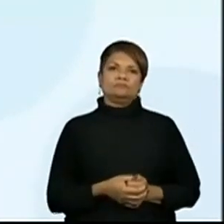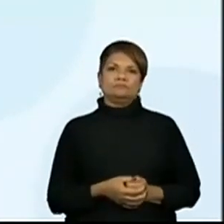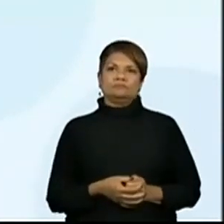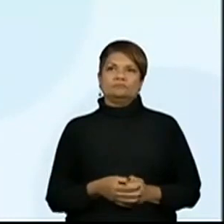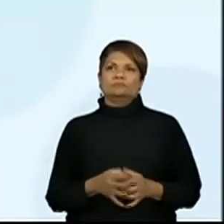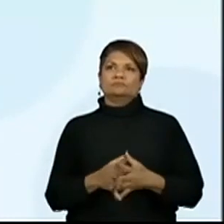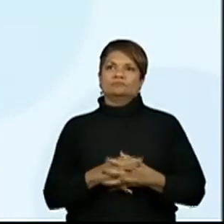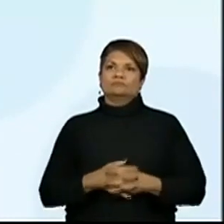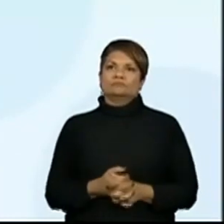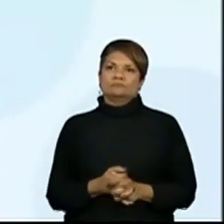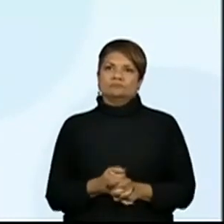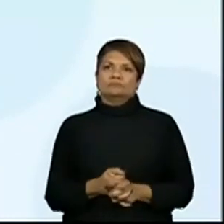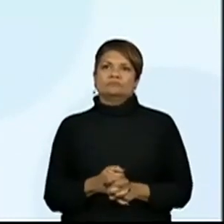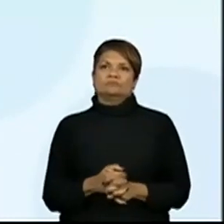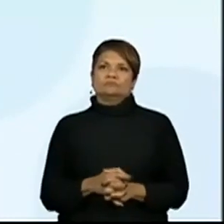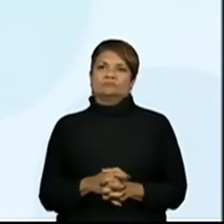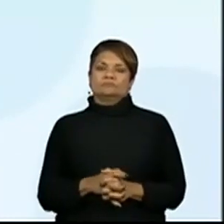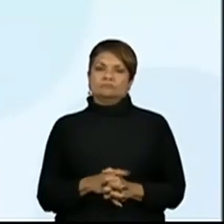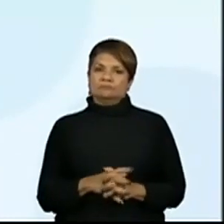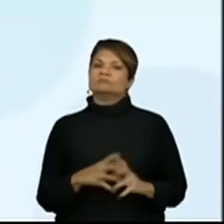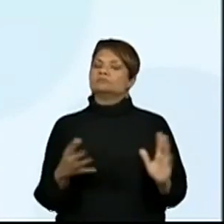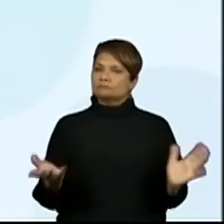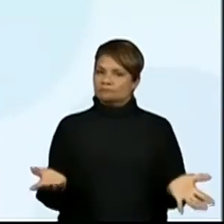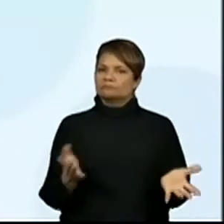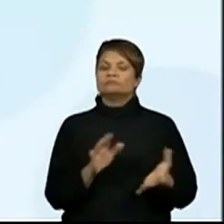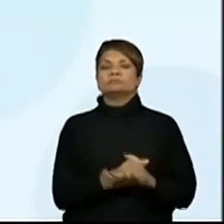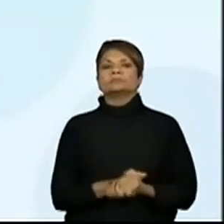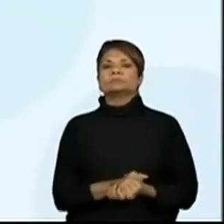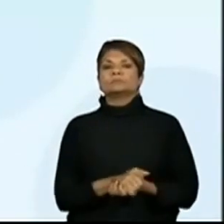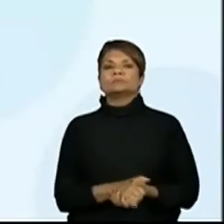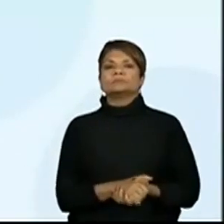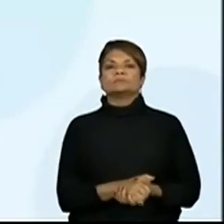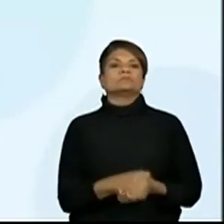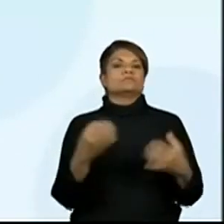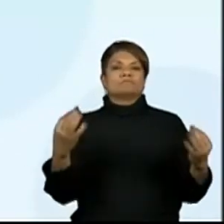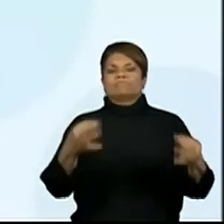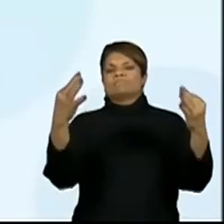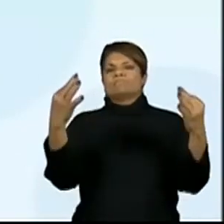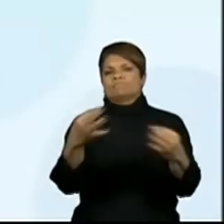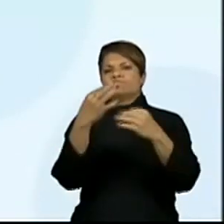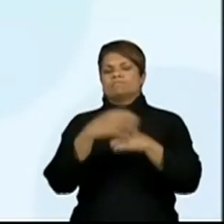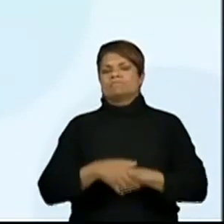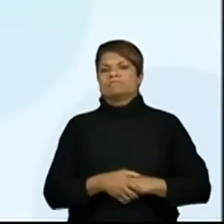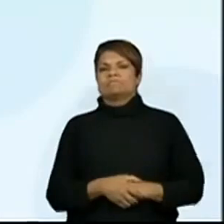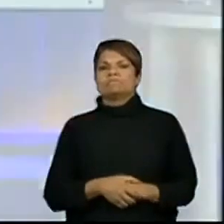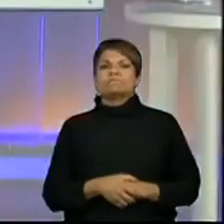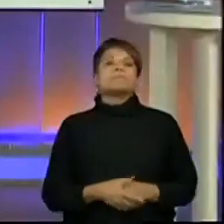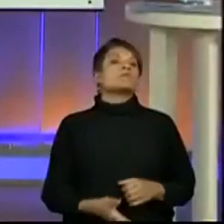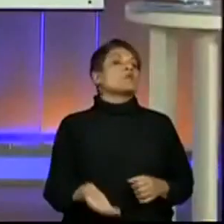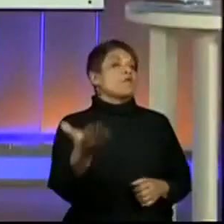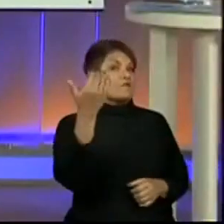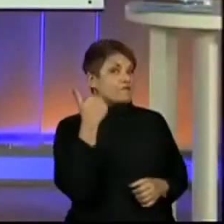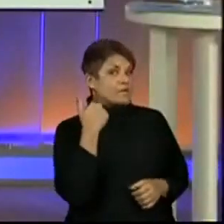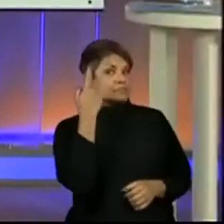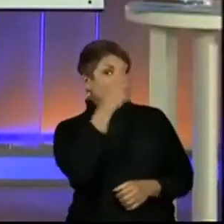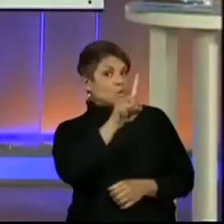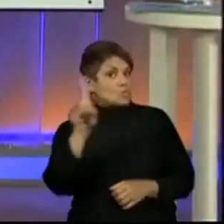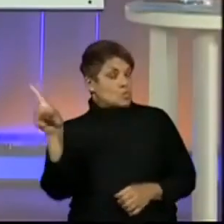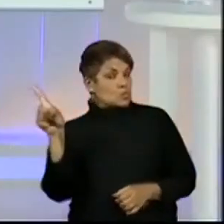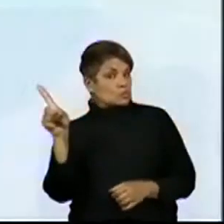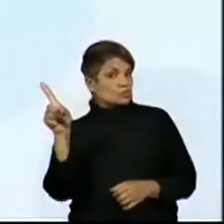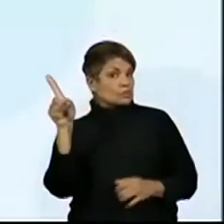Providência, não vou colocar a palavra inteira. Havia sido tomada. Perfeito. Vamos para a última